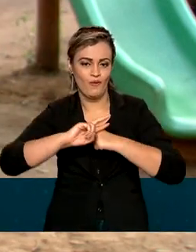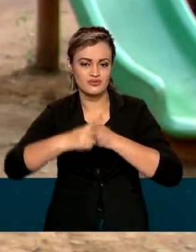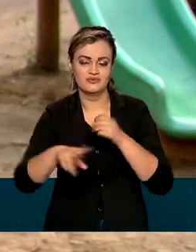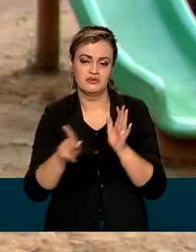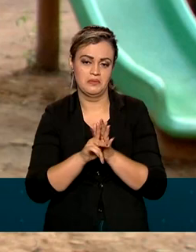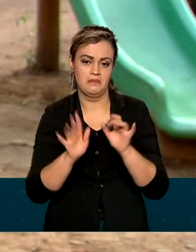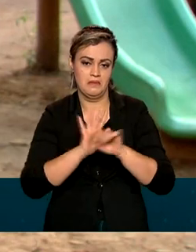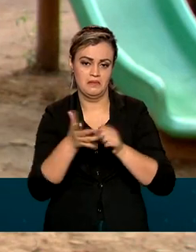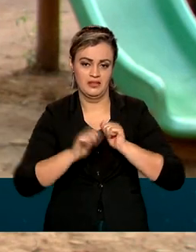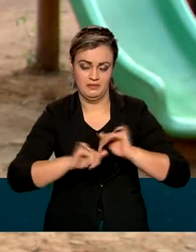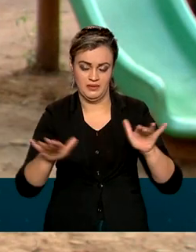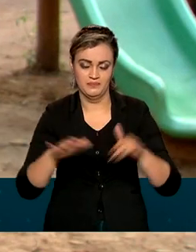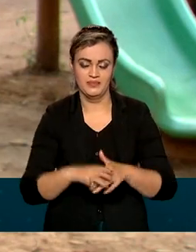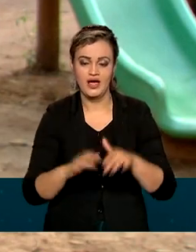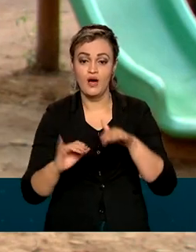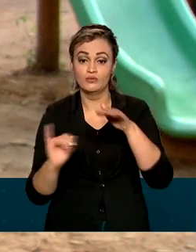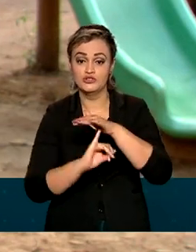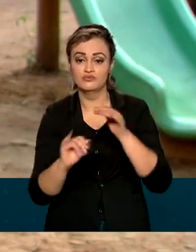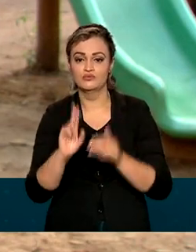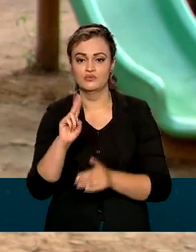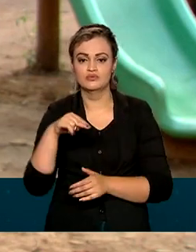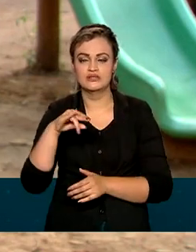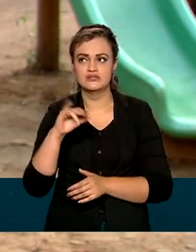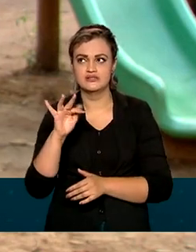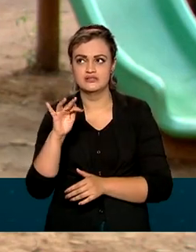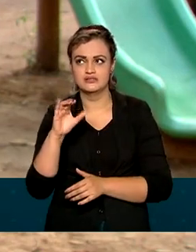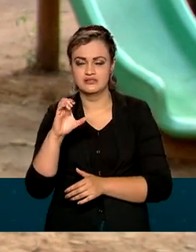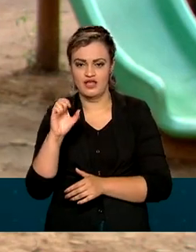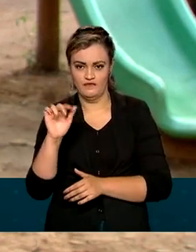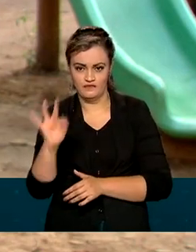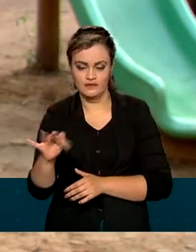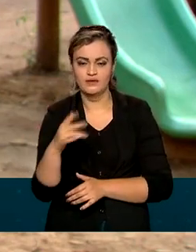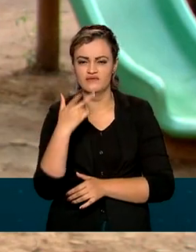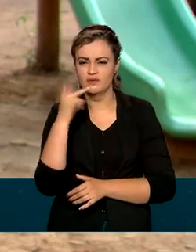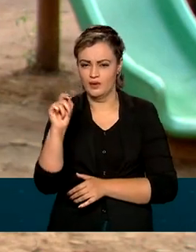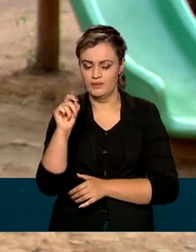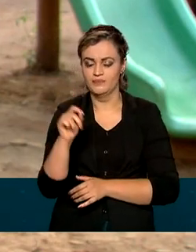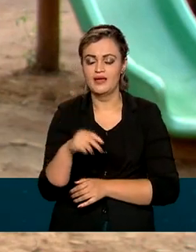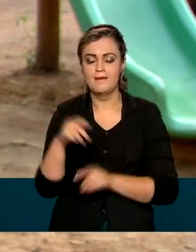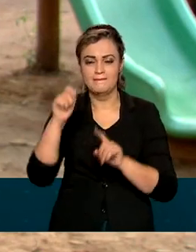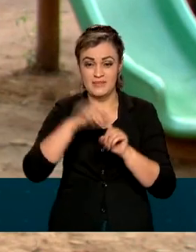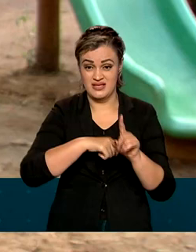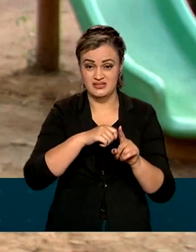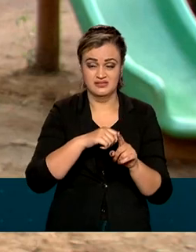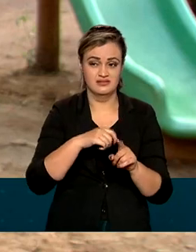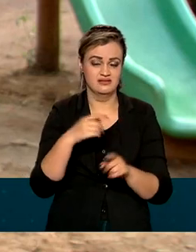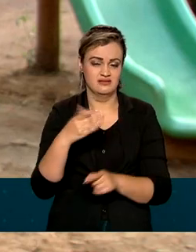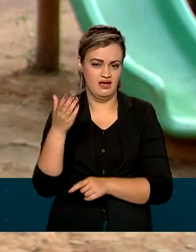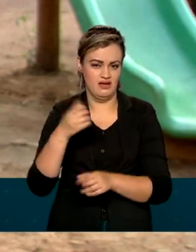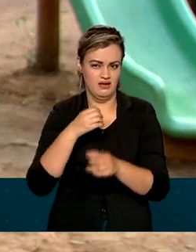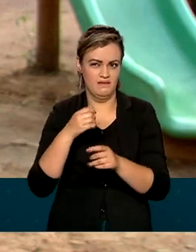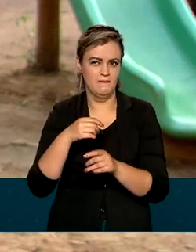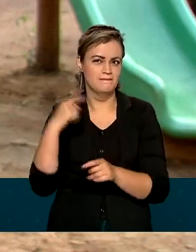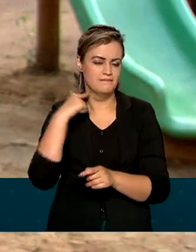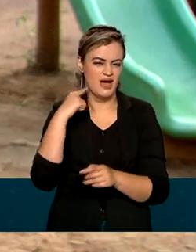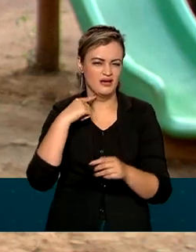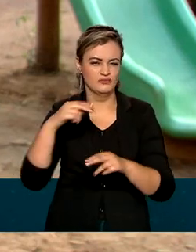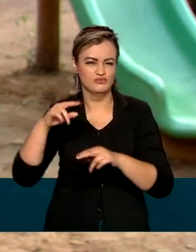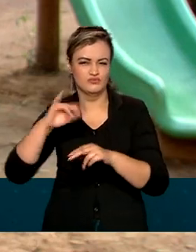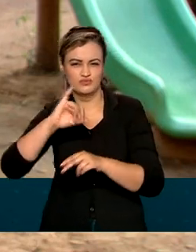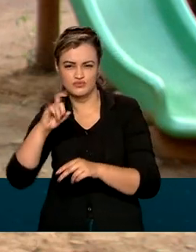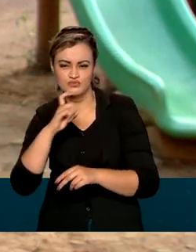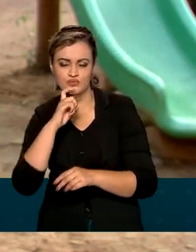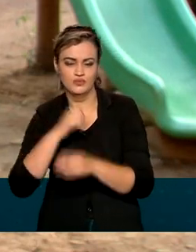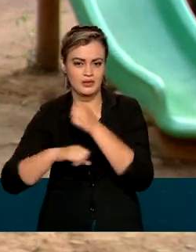levantamento feito pelo Unicef só aqui na cidade de São Paulo mostrou que entre maio e julho do ano passado, o trabalho infantil cresceu